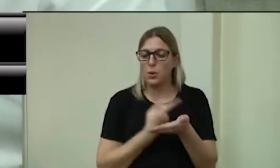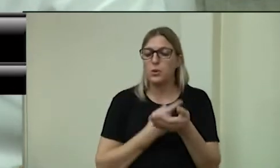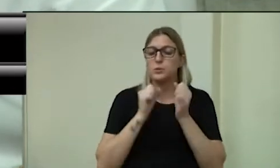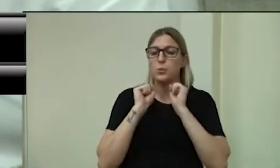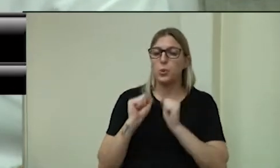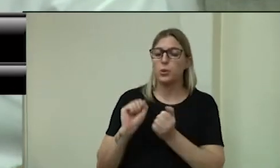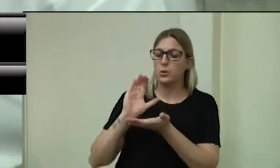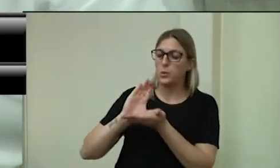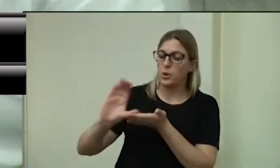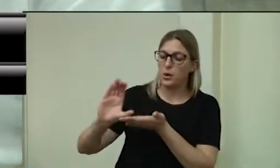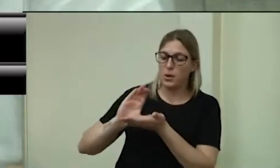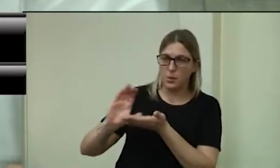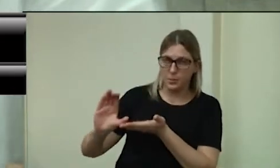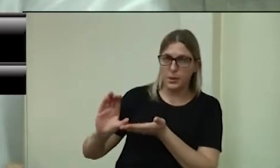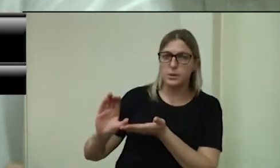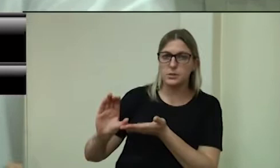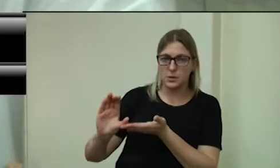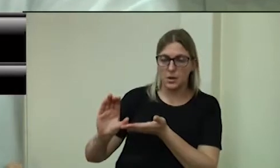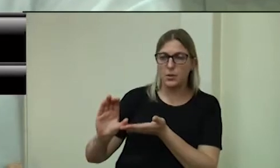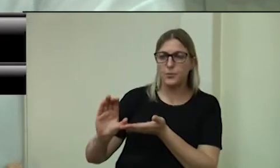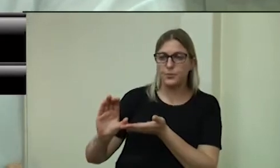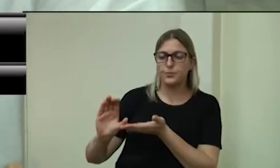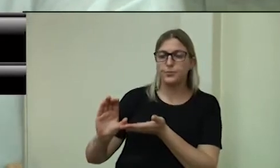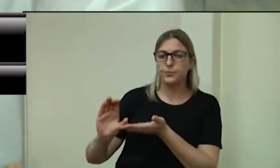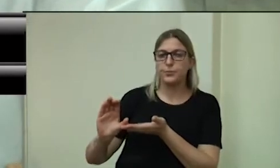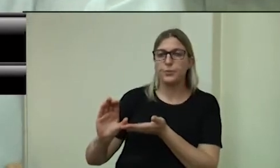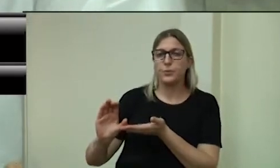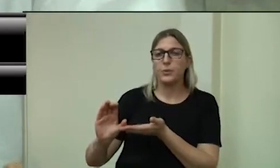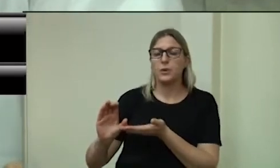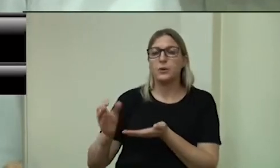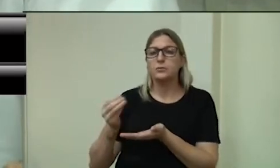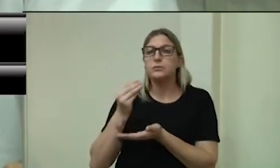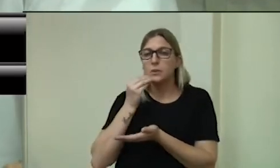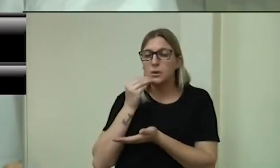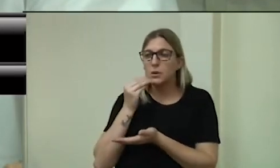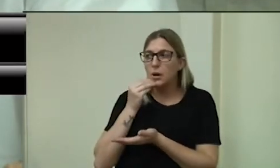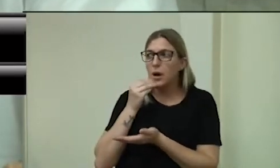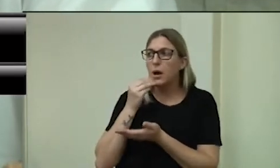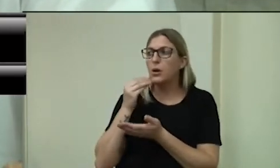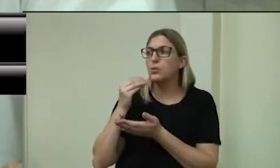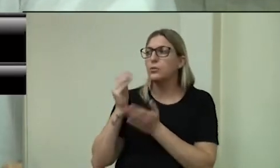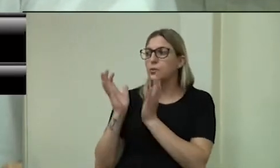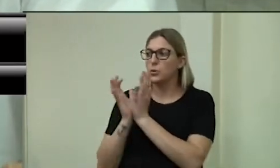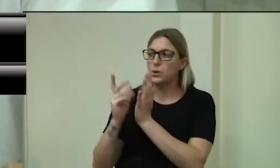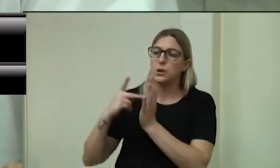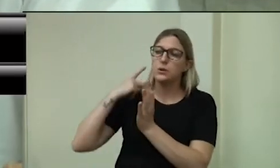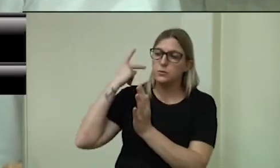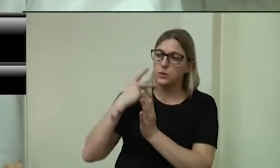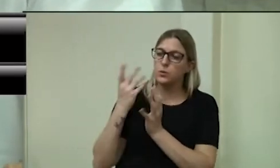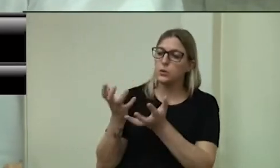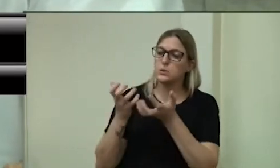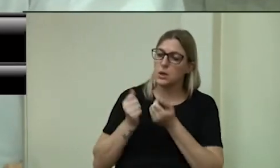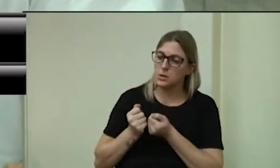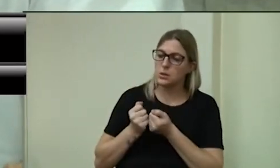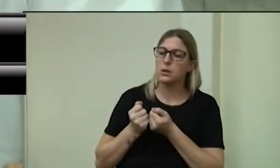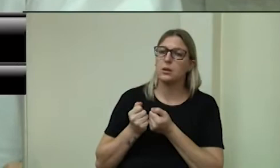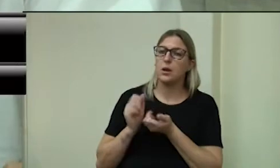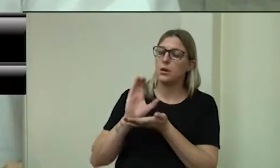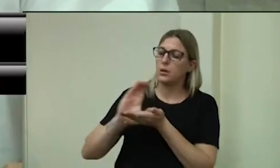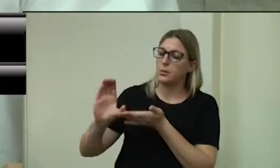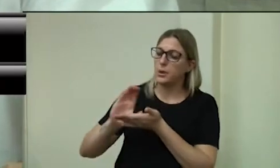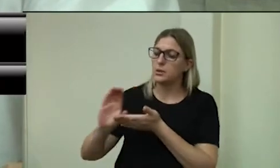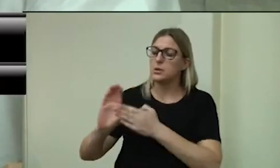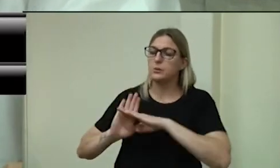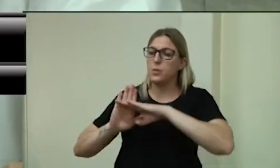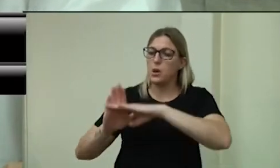presidente. Claro que com o conceito da presidente e dos colegas vereadores, repassar para dar um auxílio a